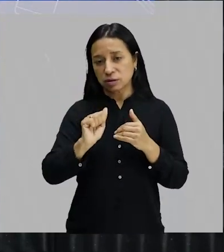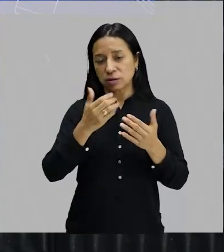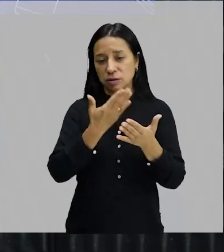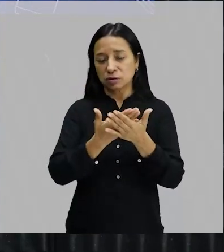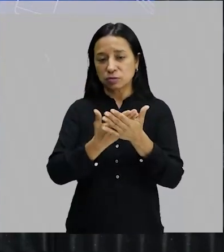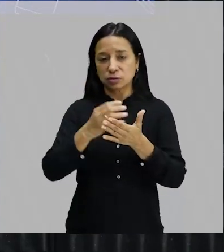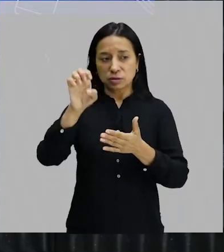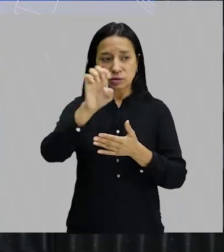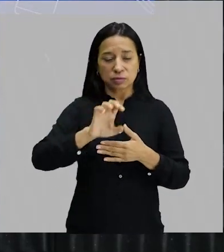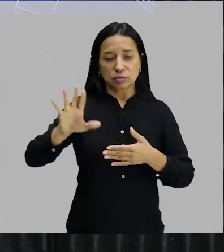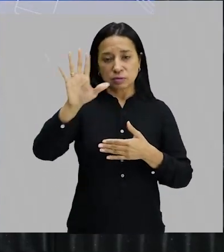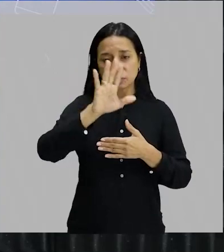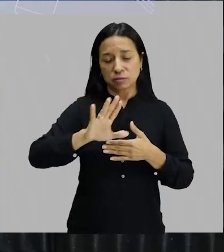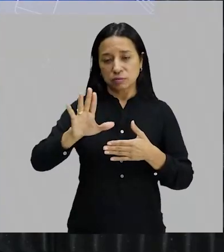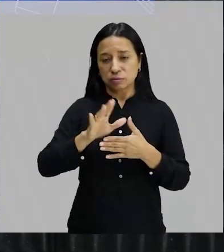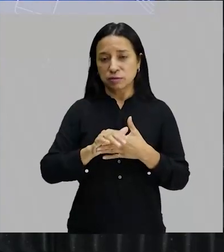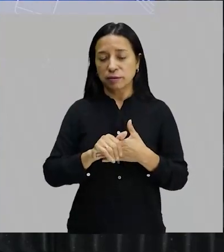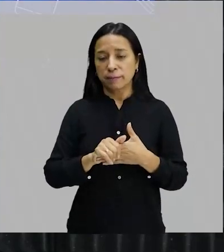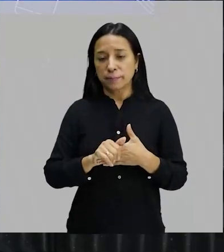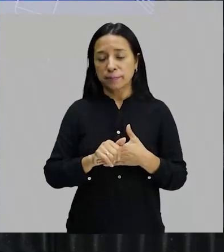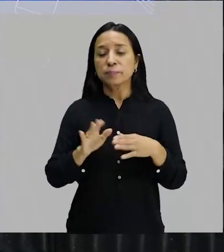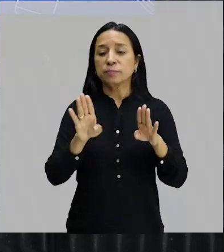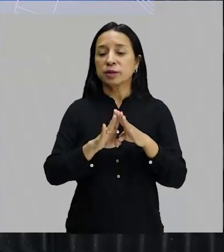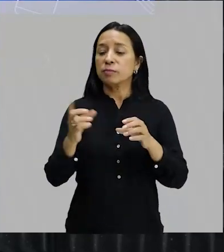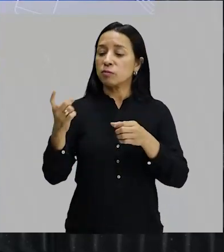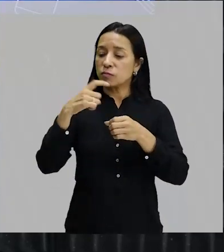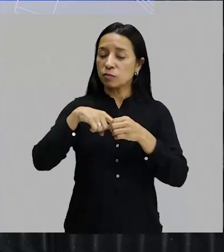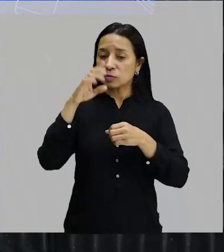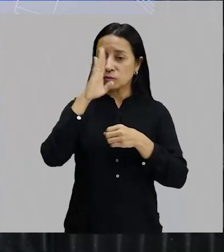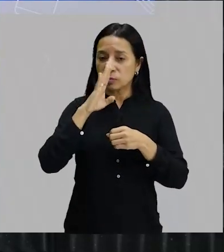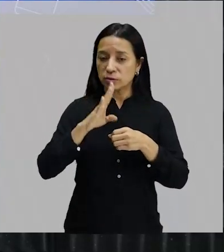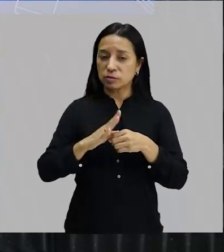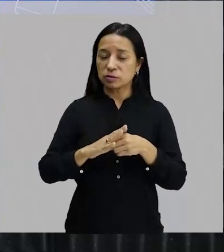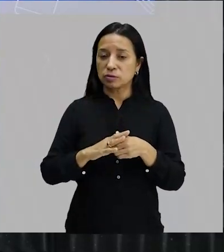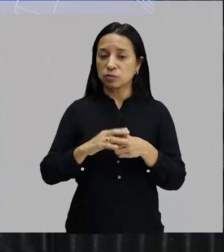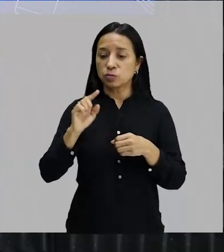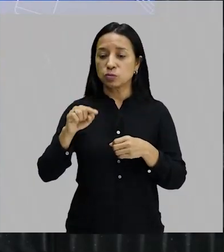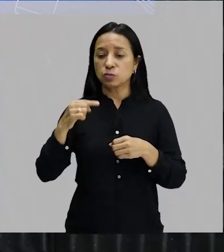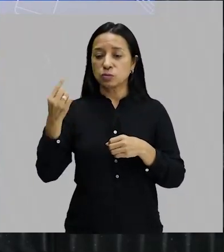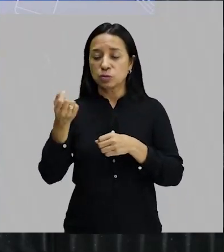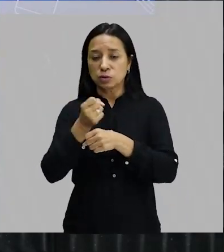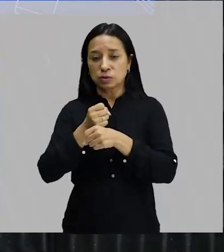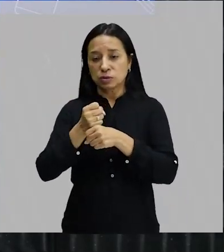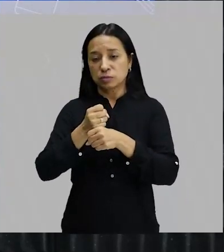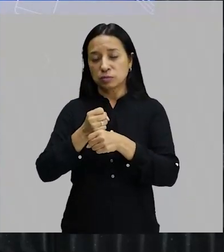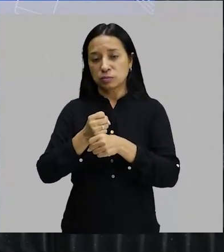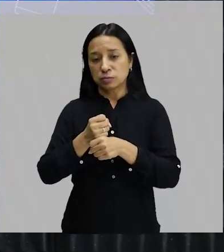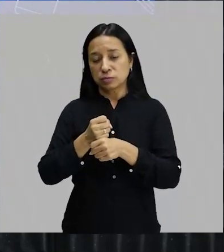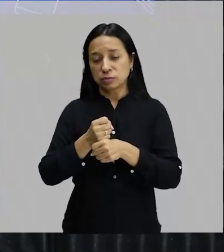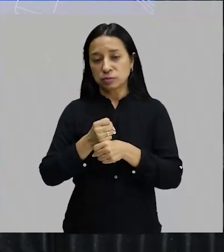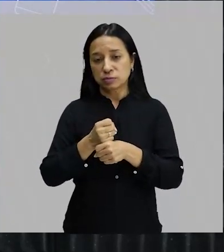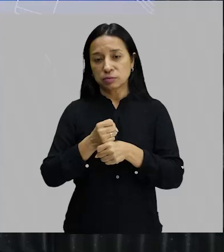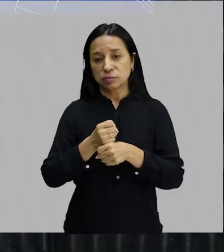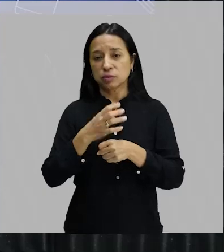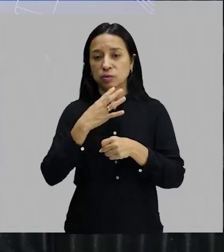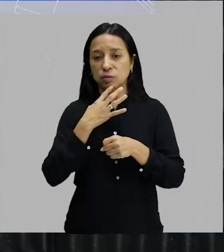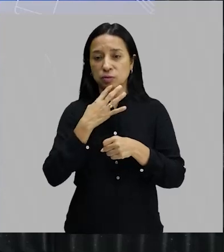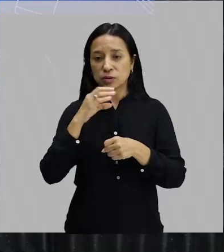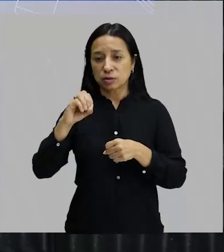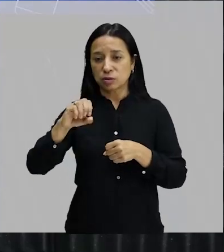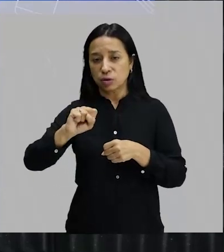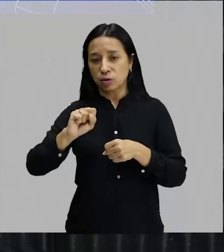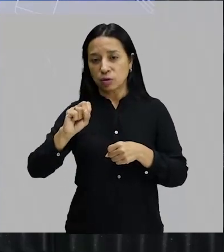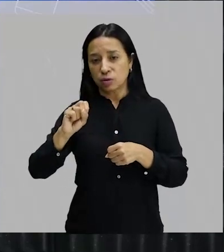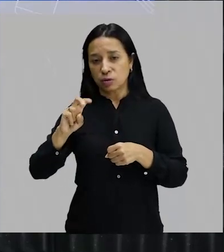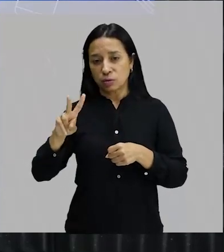Europa, estudando expressionismo. E quando ela volta ao Brasil, ela volta dois anos depois da Semana de Arte Moderna, conhece, usa o de Andrade, a fofoca. Se